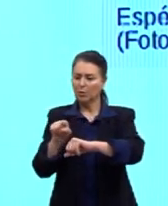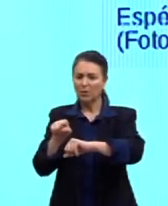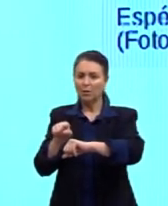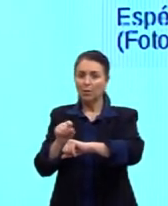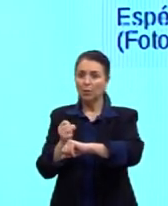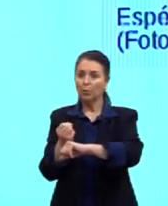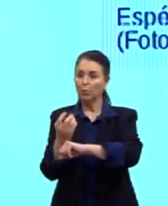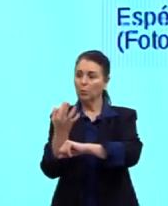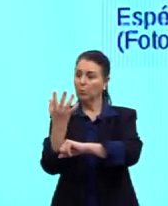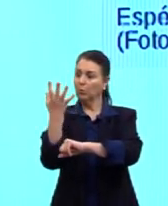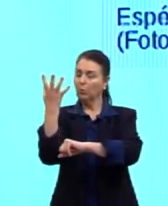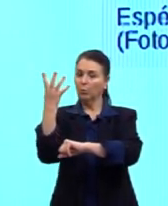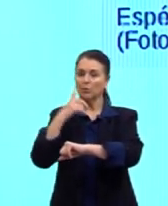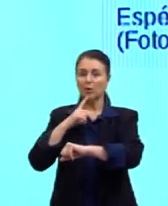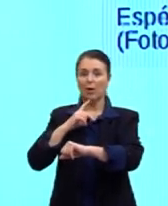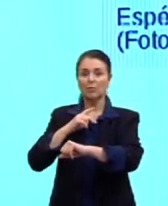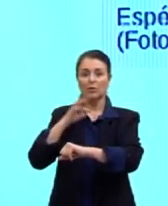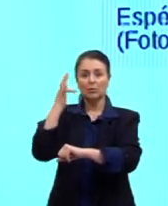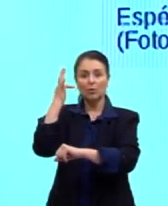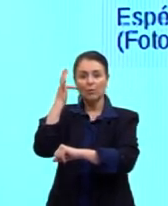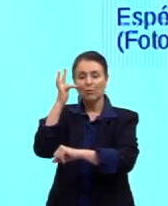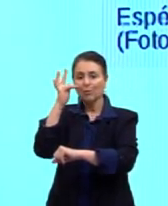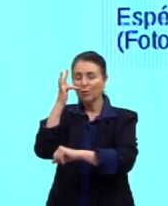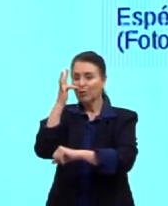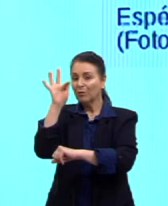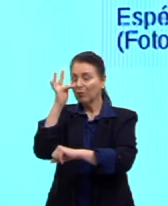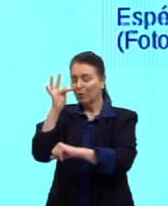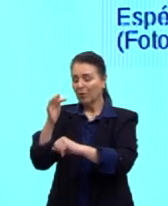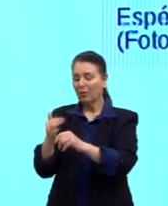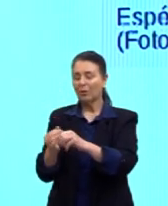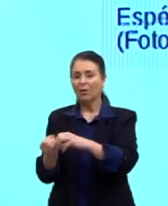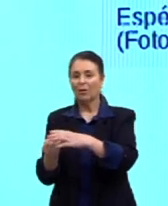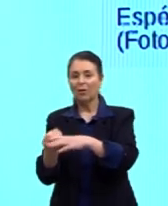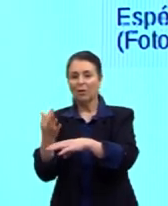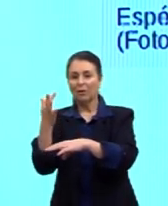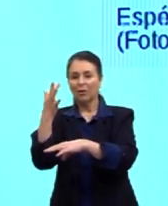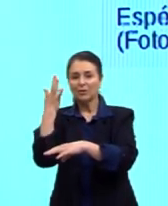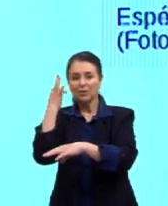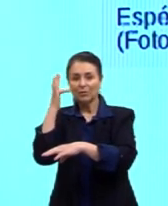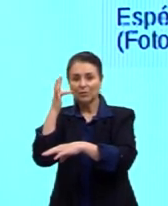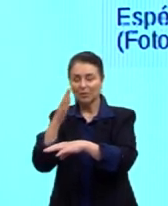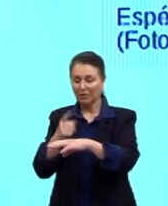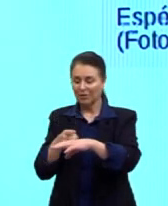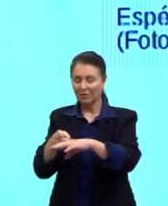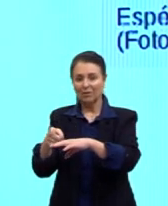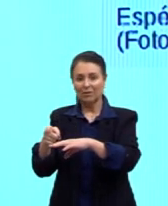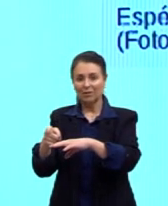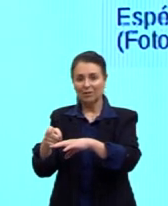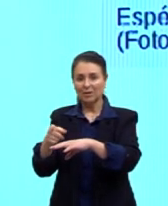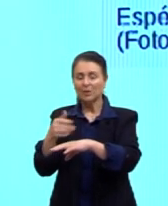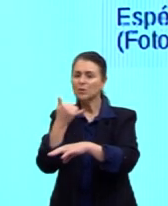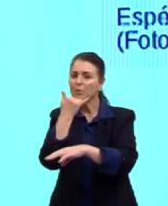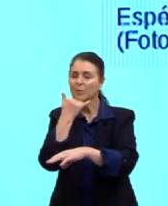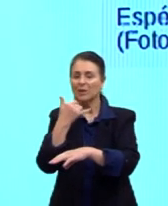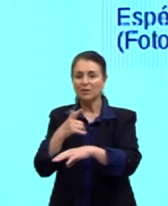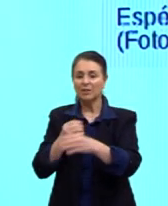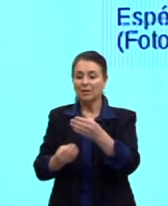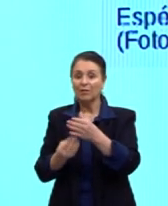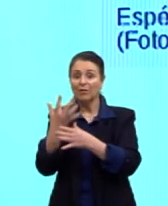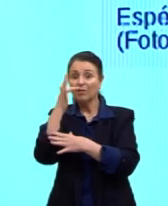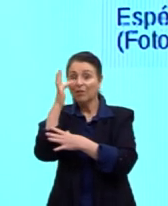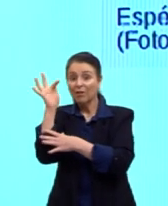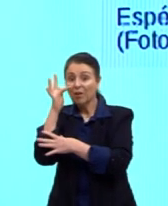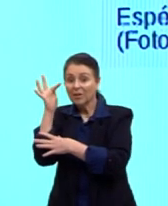de, nessa espécie aqui, nesse grupo, num tempo diferente desse. Então,